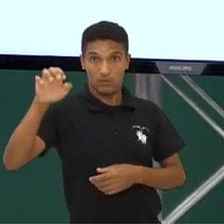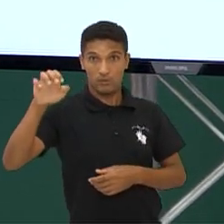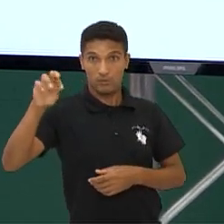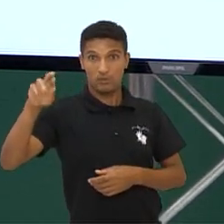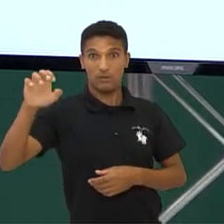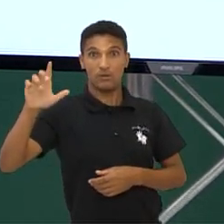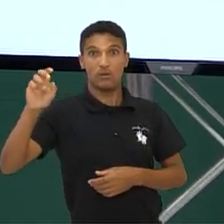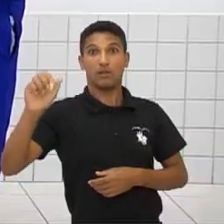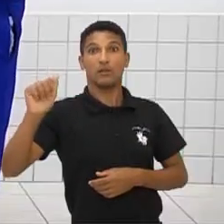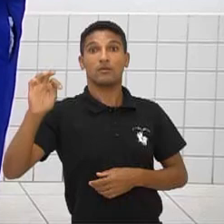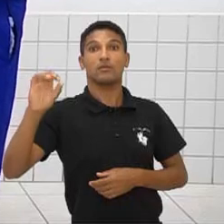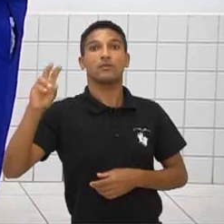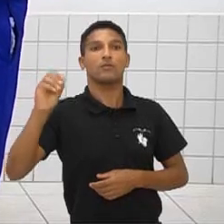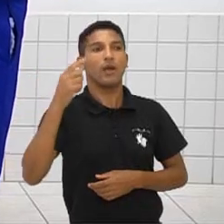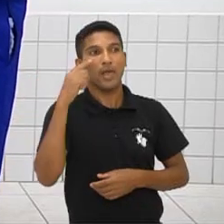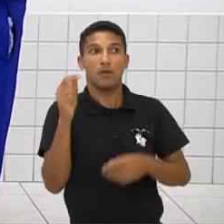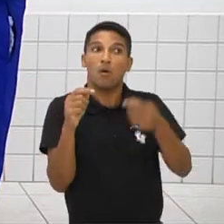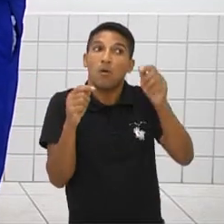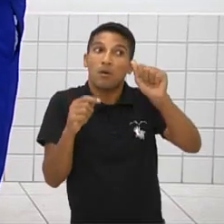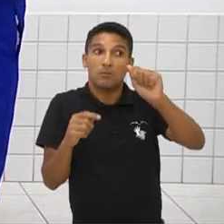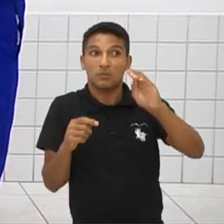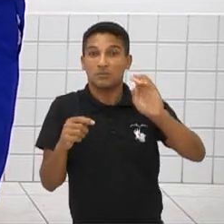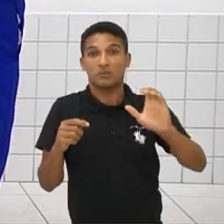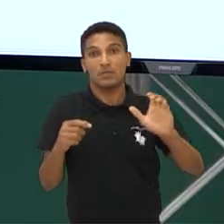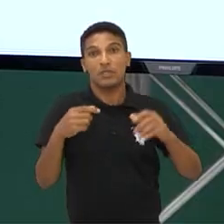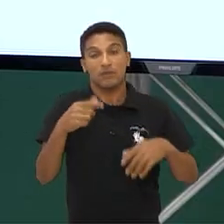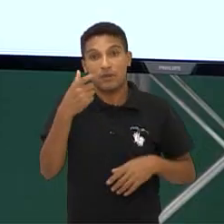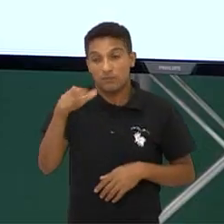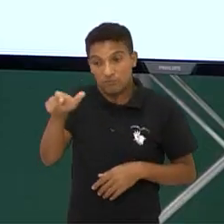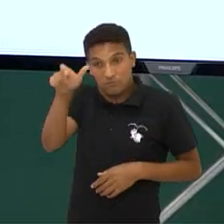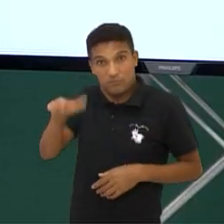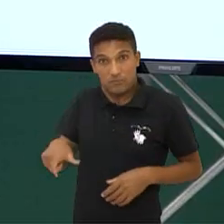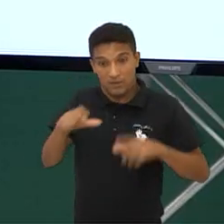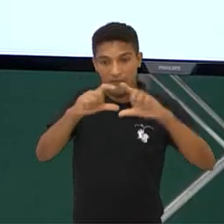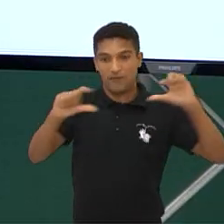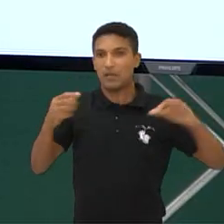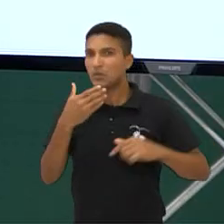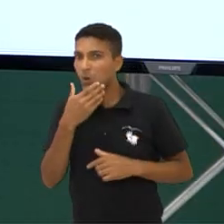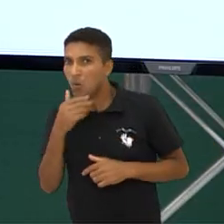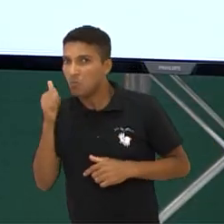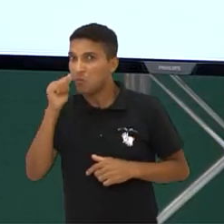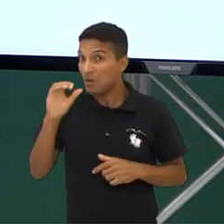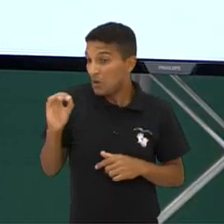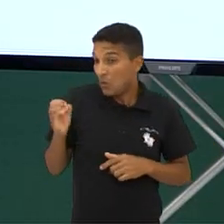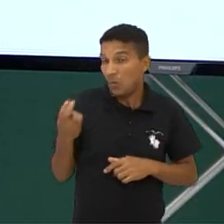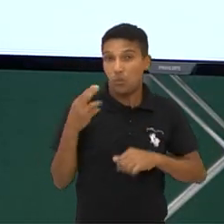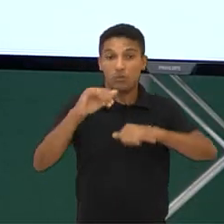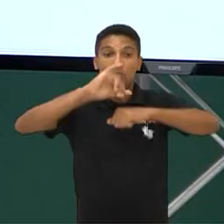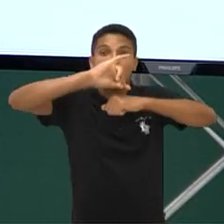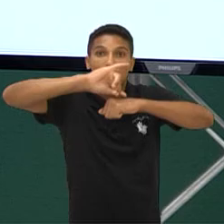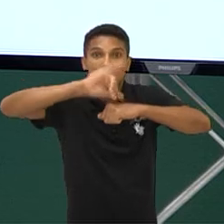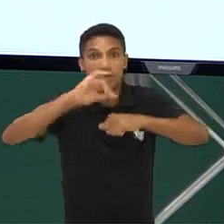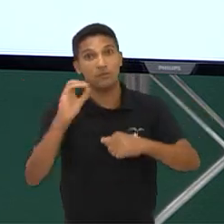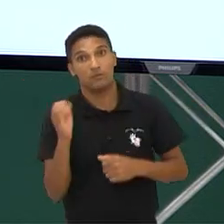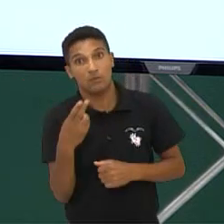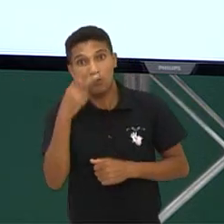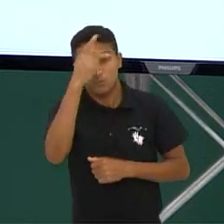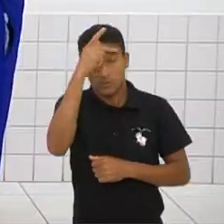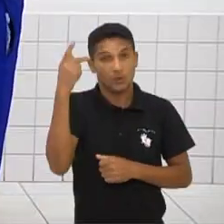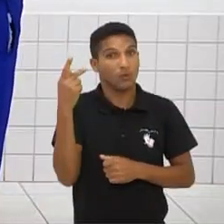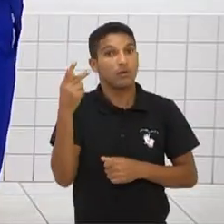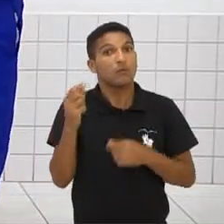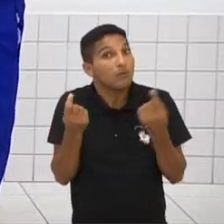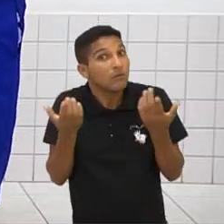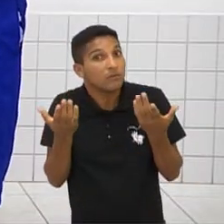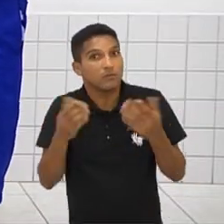pensar no seguinte, o sujeito da frase, se é um homem, se é uma mulher, se está se referindo a objeto, a pessoa, para que, então, você possa marcar a resposta correta.